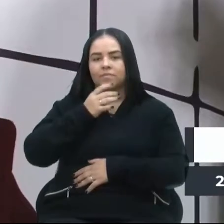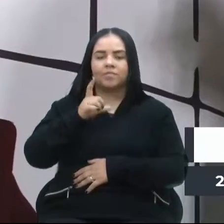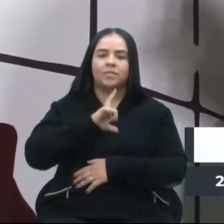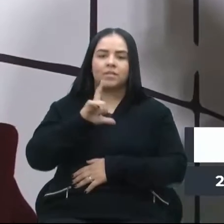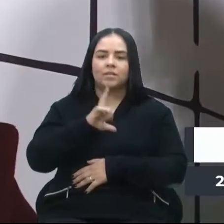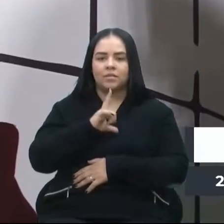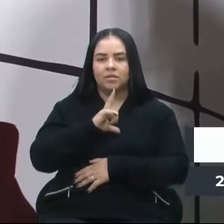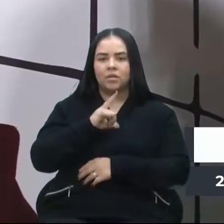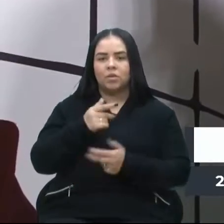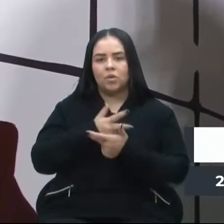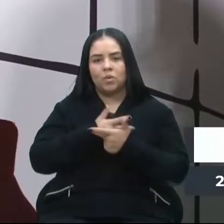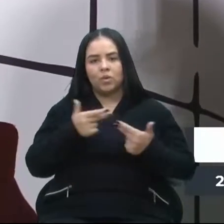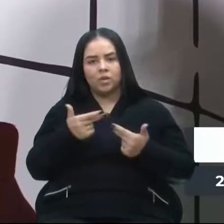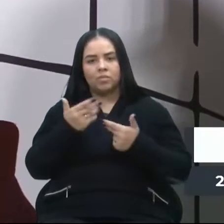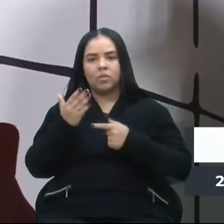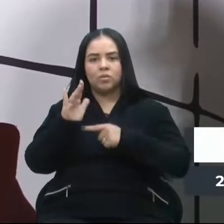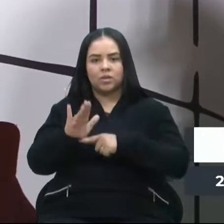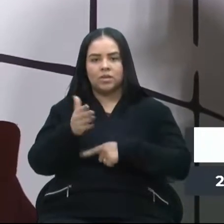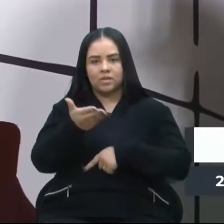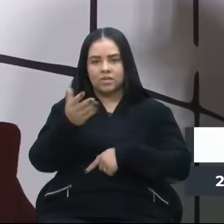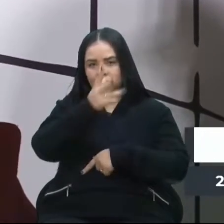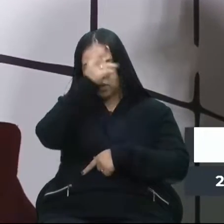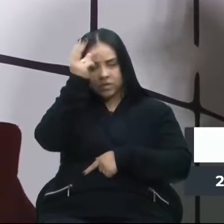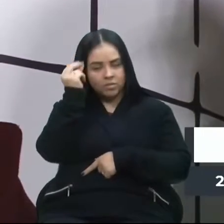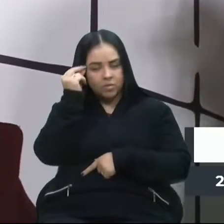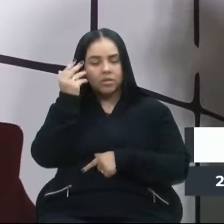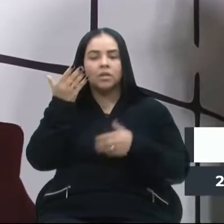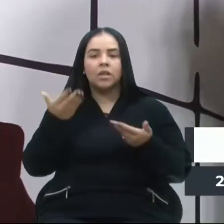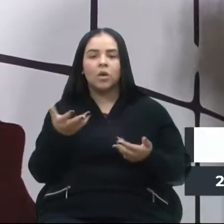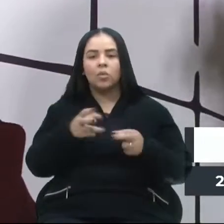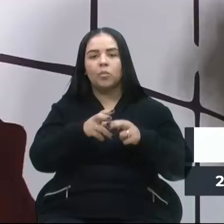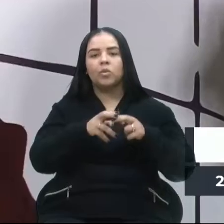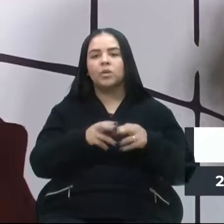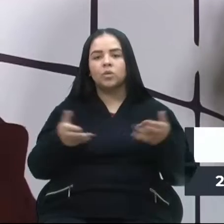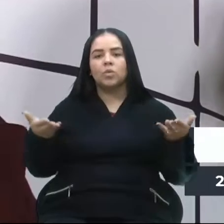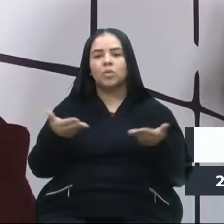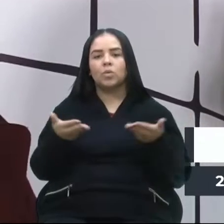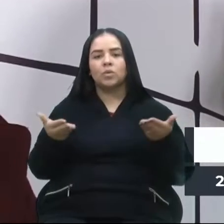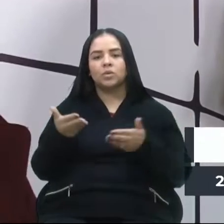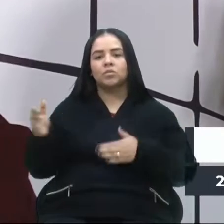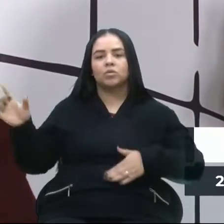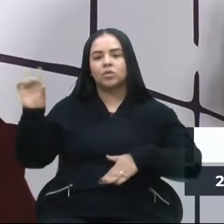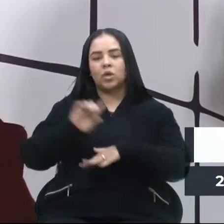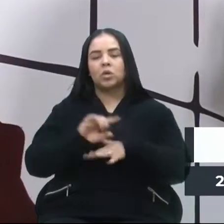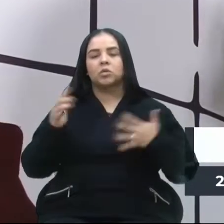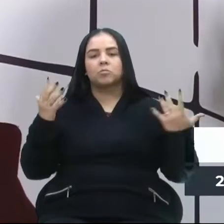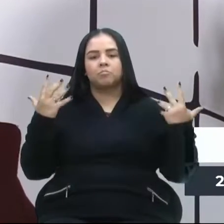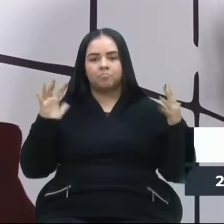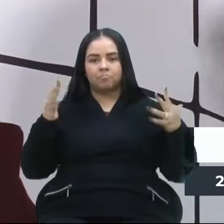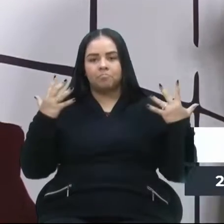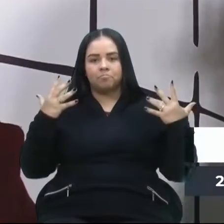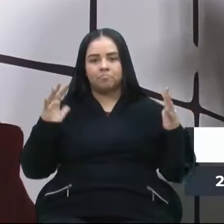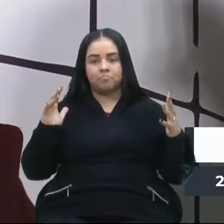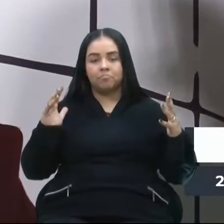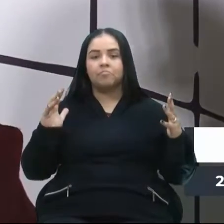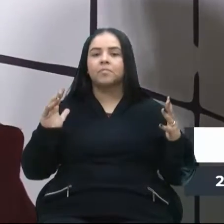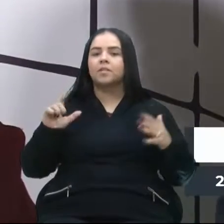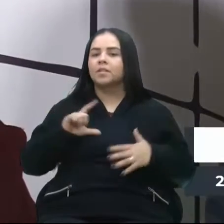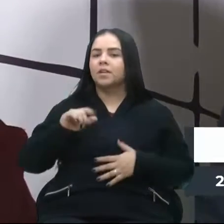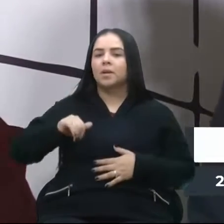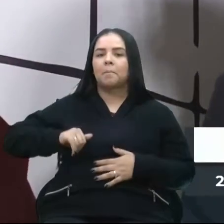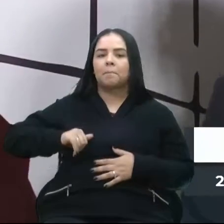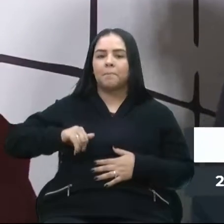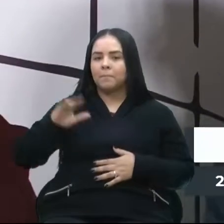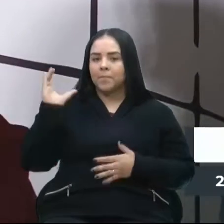verbas que vêm atender esses municípios. Então, hoje é um dia de comemoração, né, e que venham muito